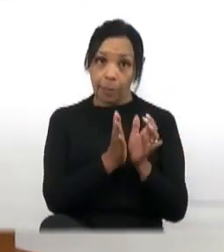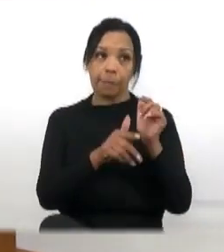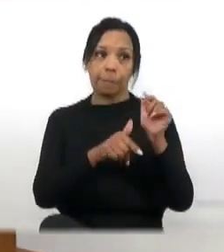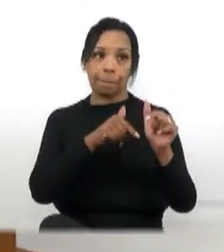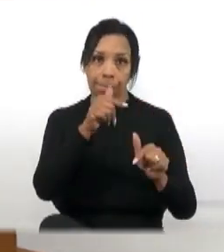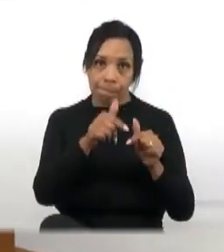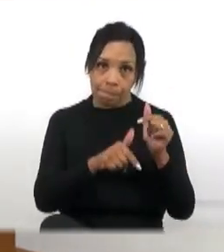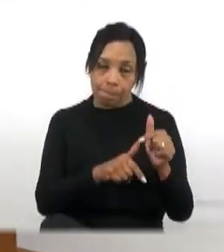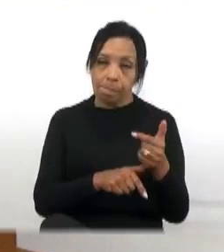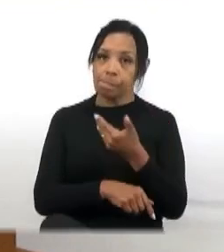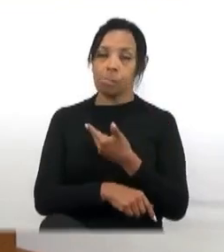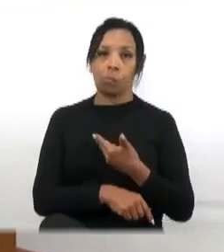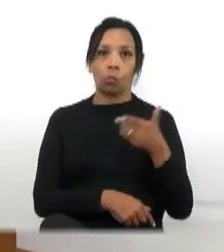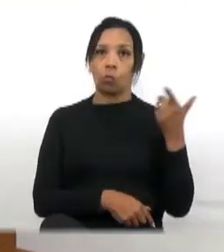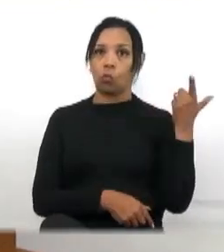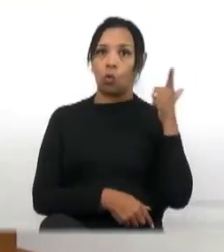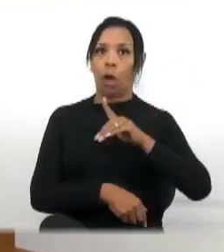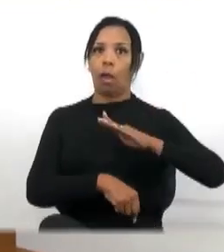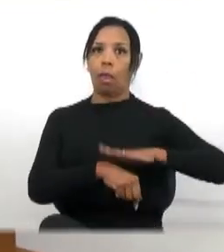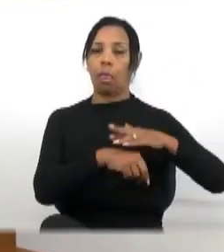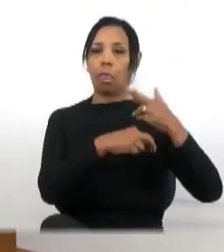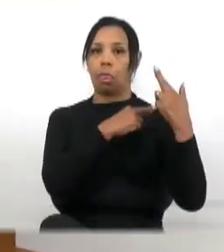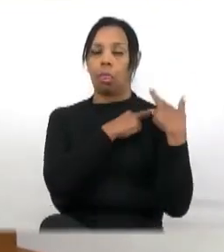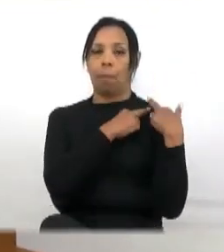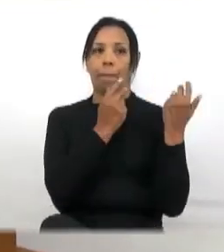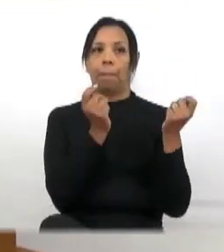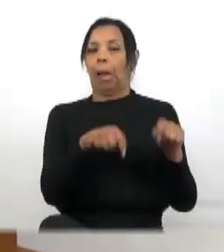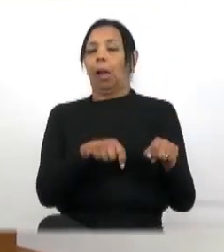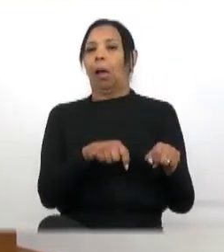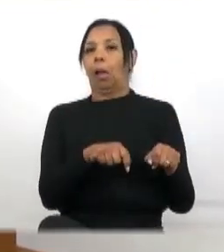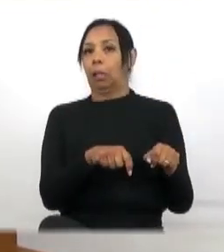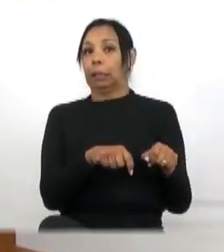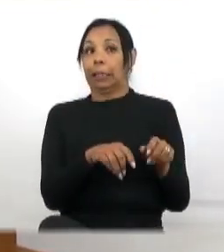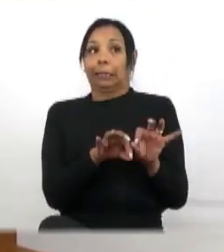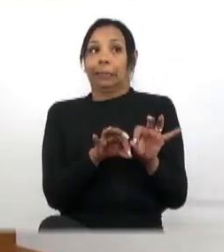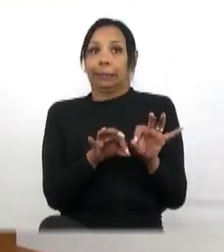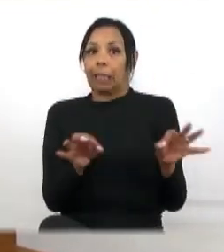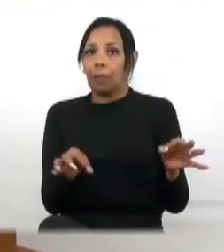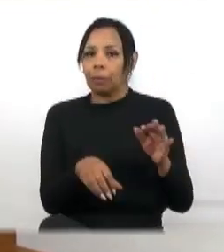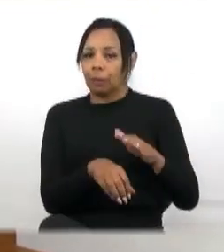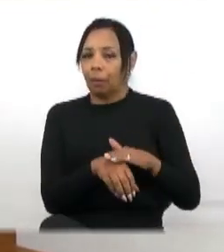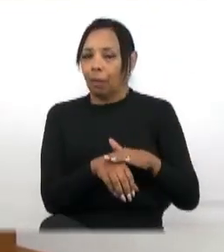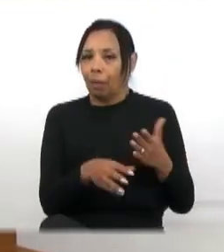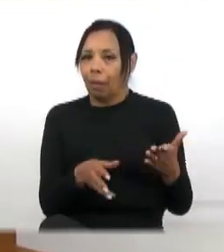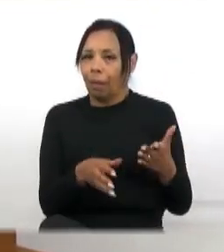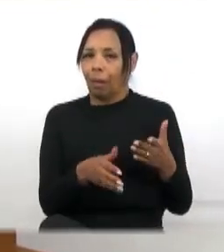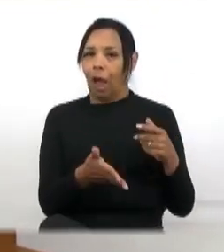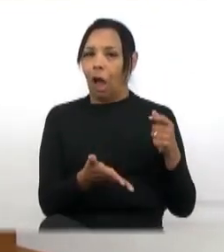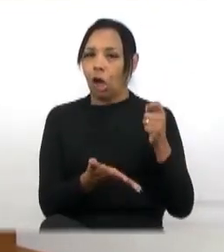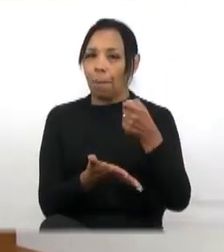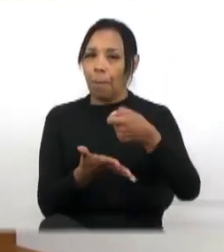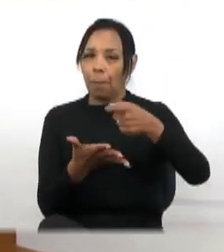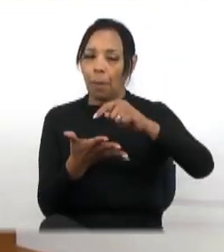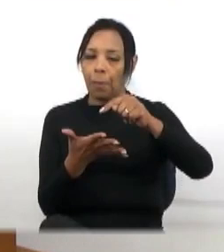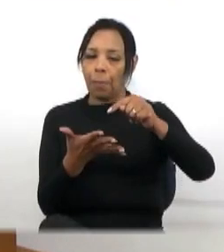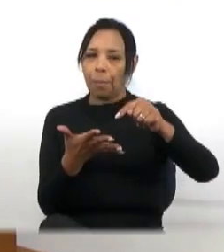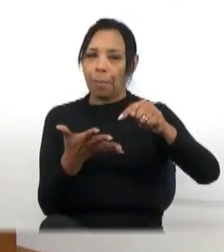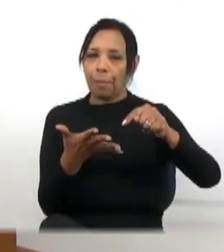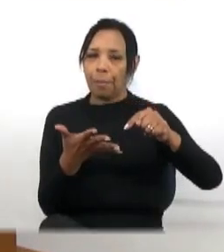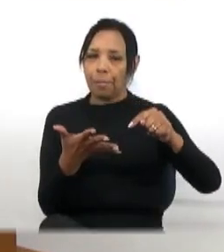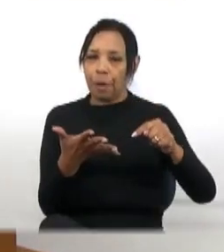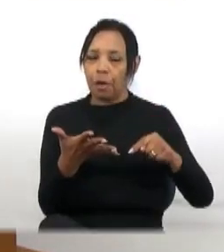incapaz. De coisas muito simples. E aí fica exigindo tudo. Tudo do particular.